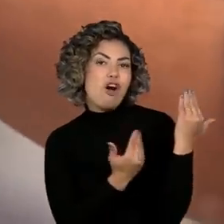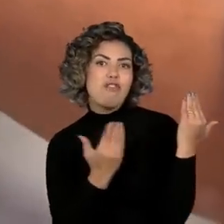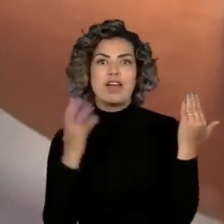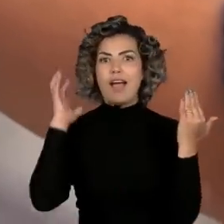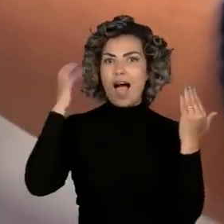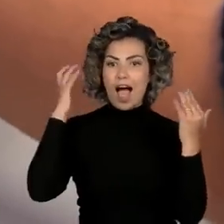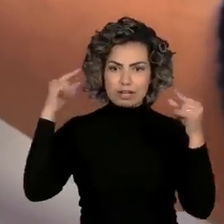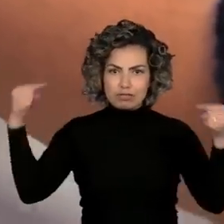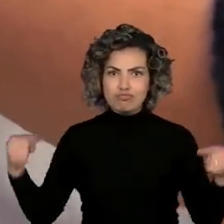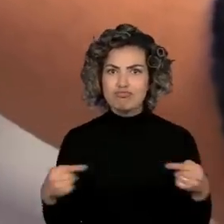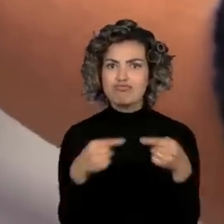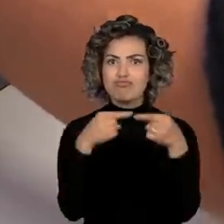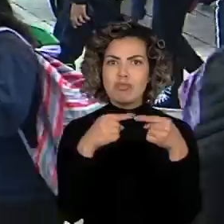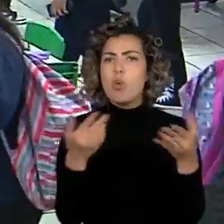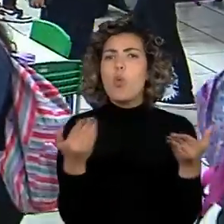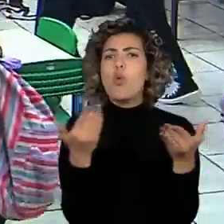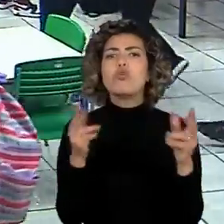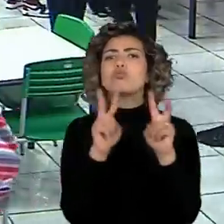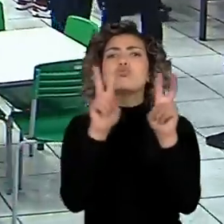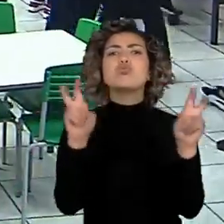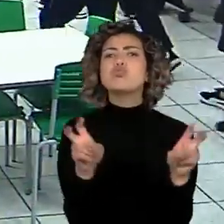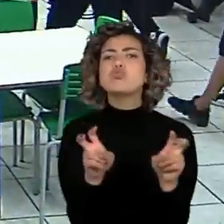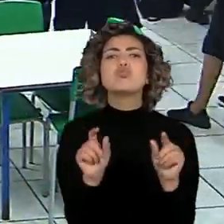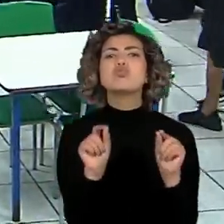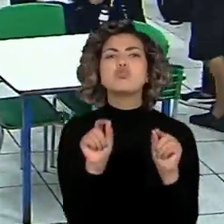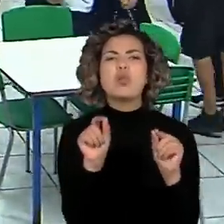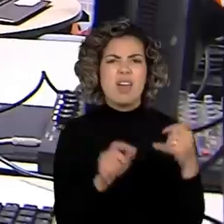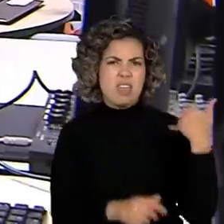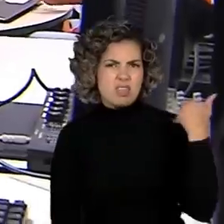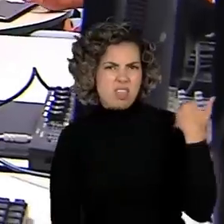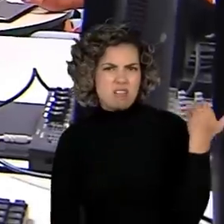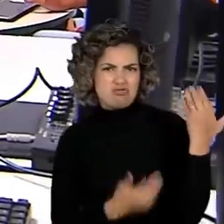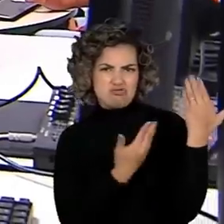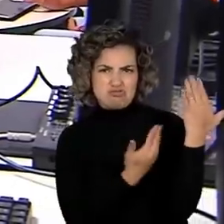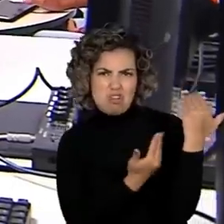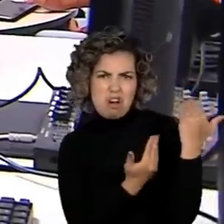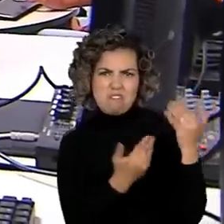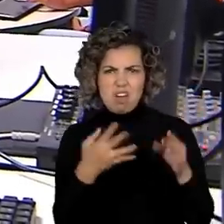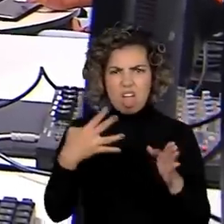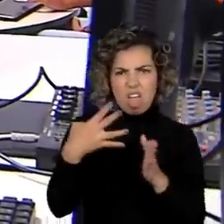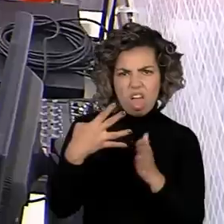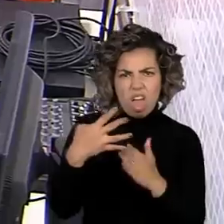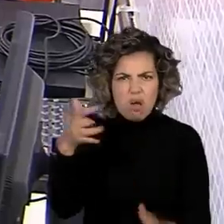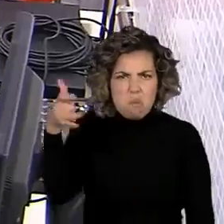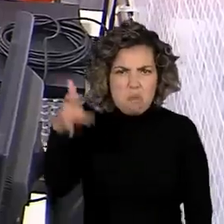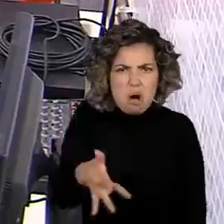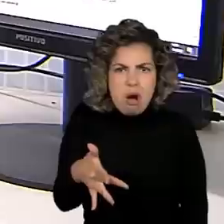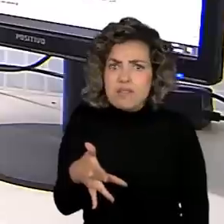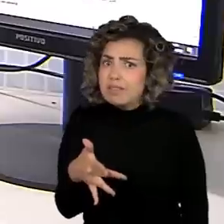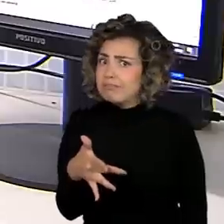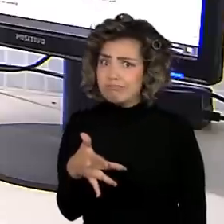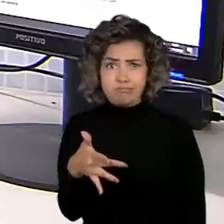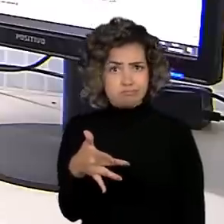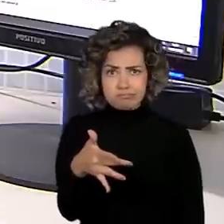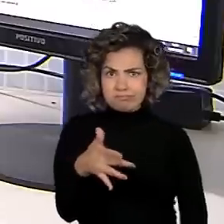exatamente é o etarismo? Já pensou que uma escola pode ser um local ideal para uma rádio? Quem fica ficou,